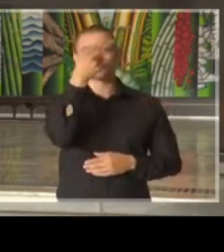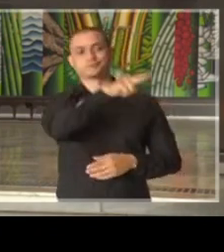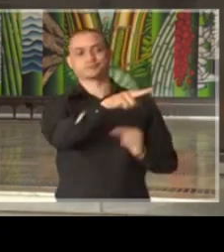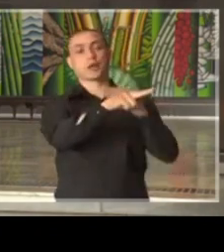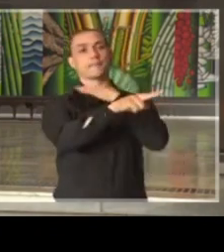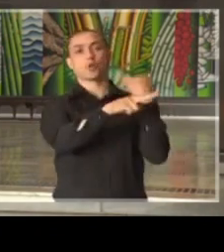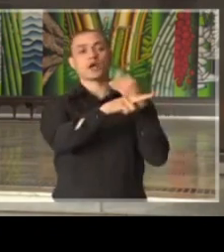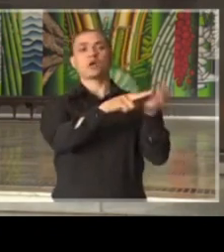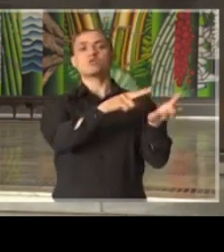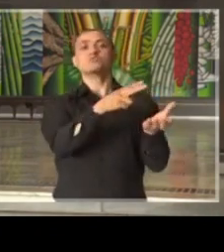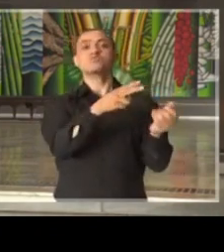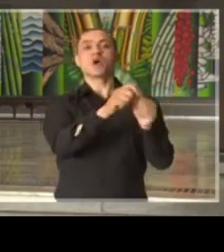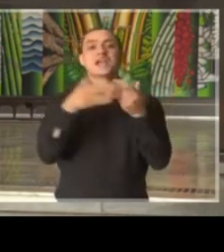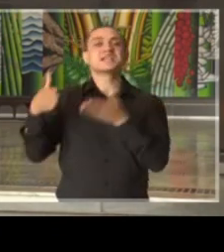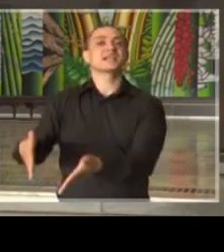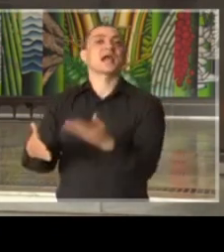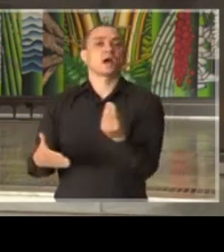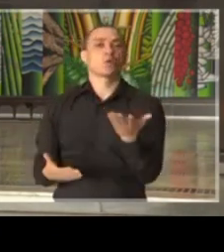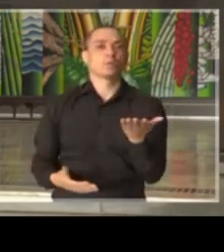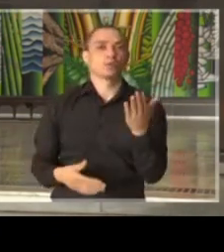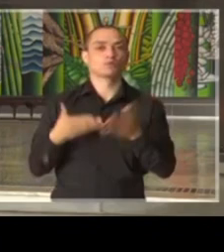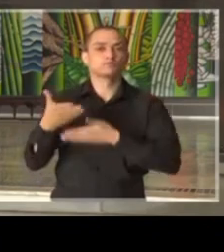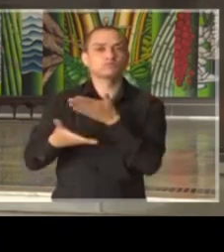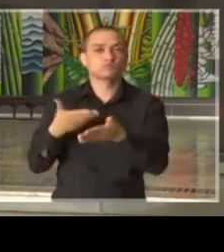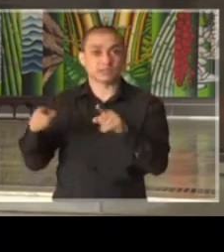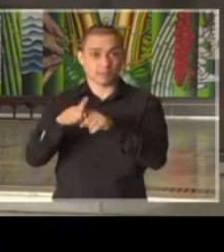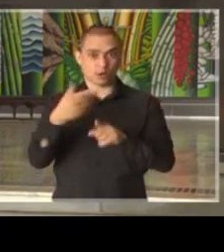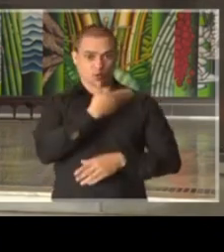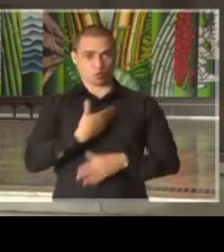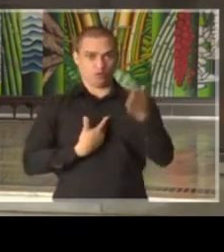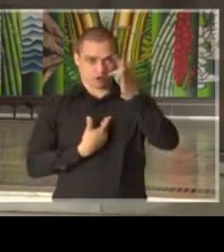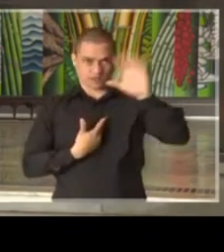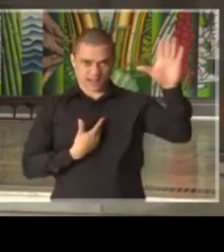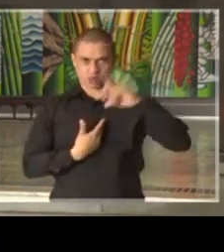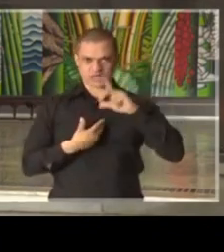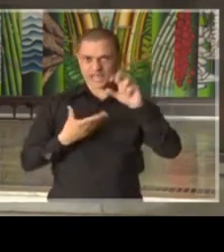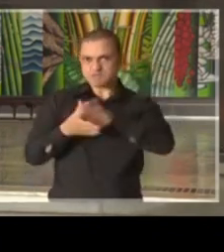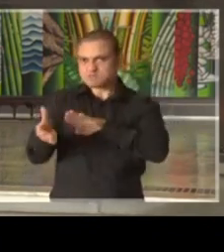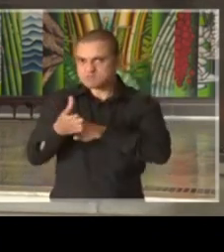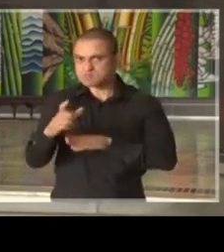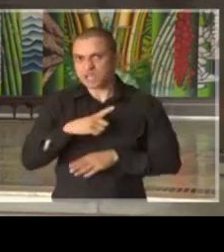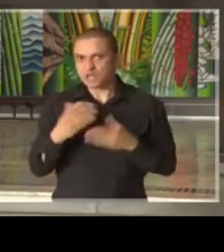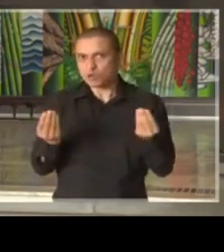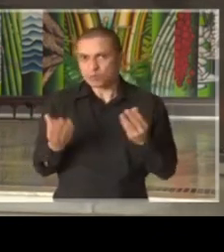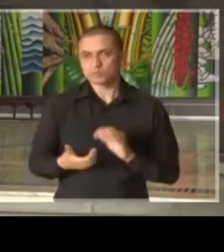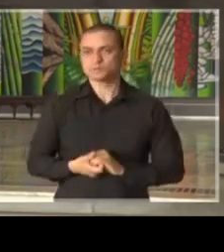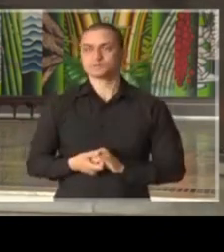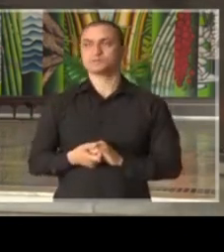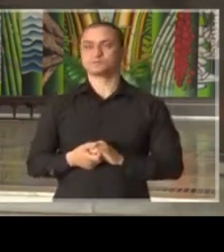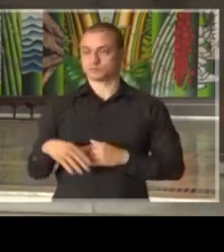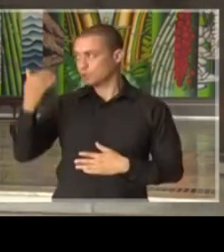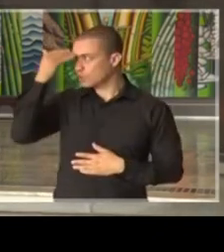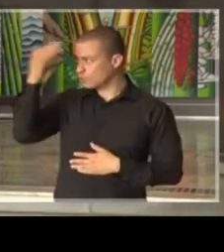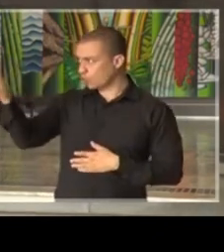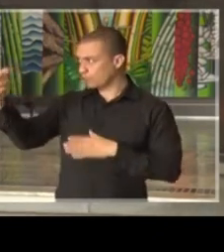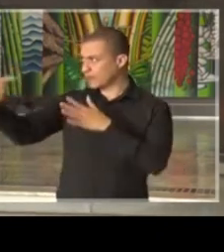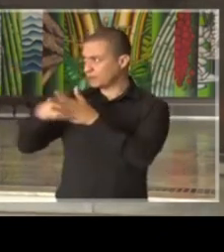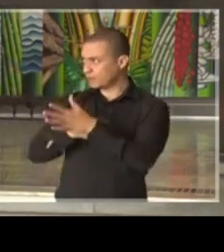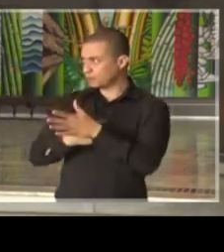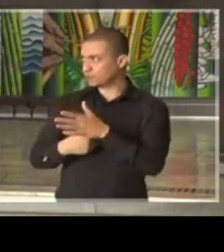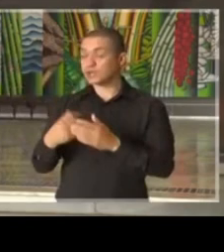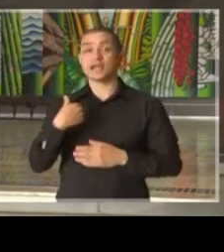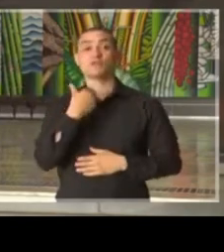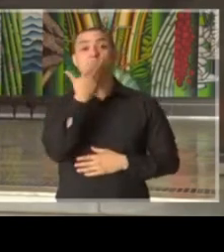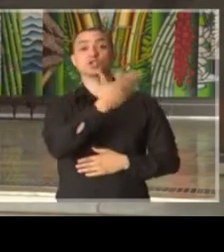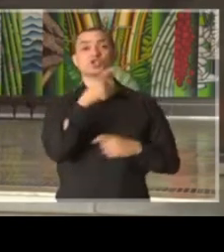coronavírus e se há alguma orientação do governo federal em relação a isso. Obrigada. Obrigado, Beatriz, pela pergunta, vou pedir